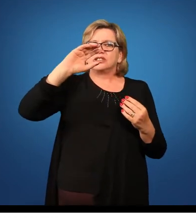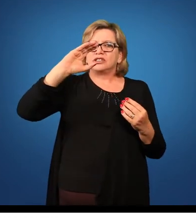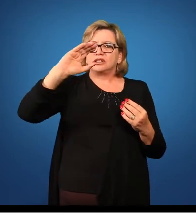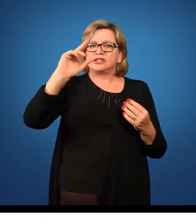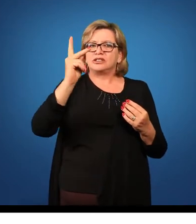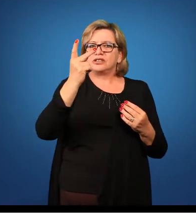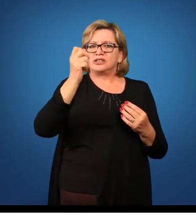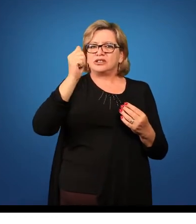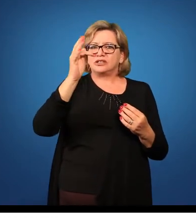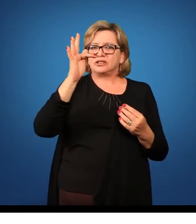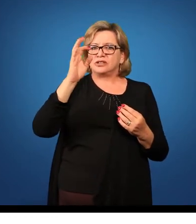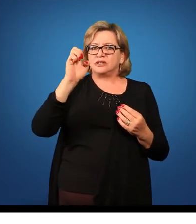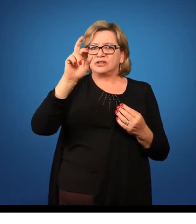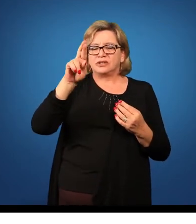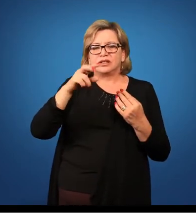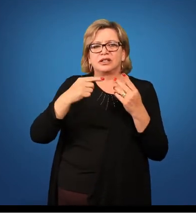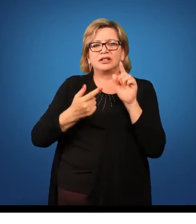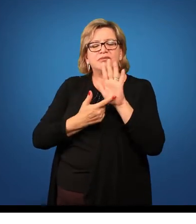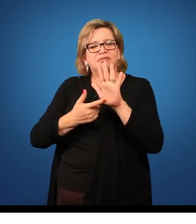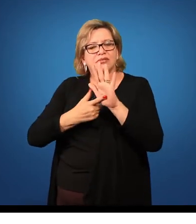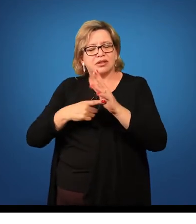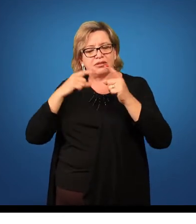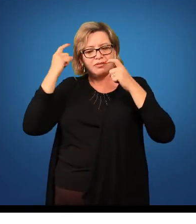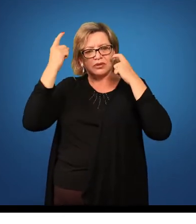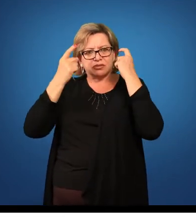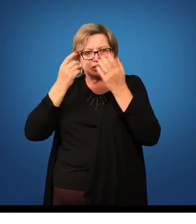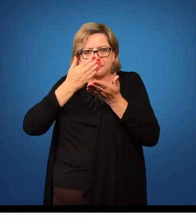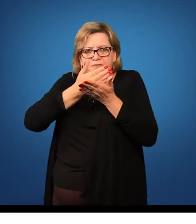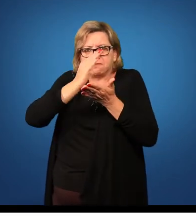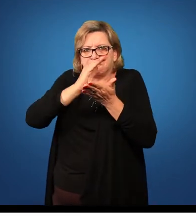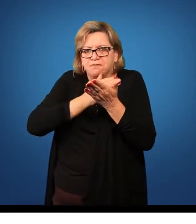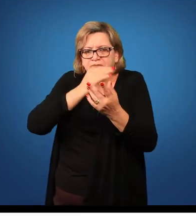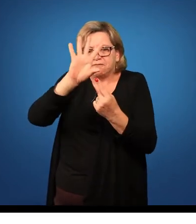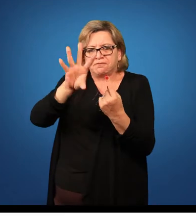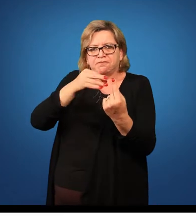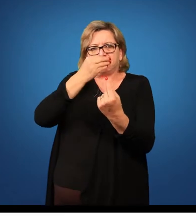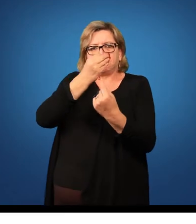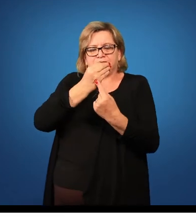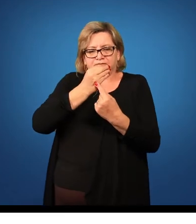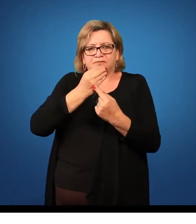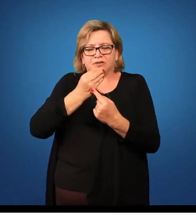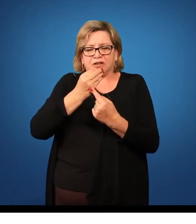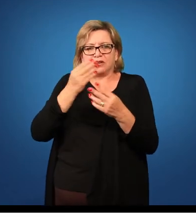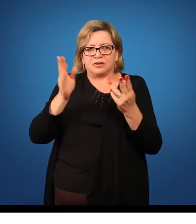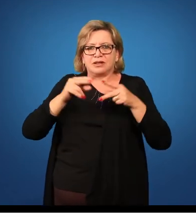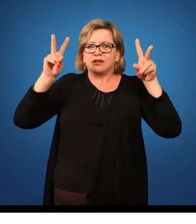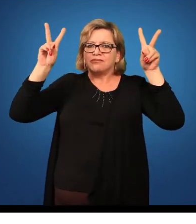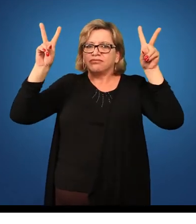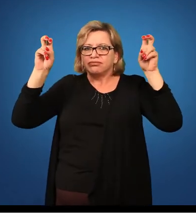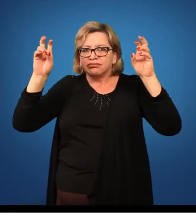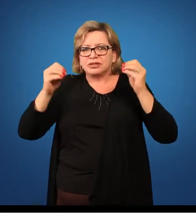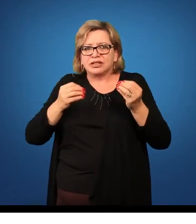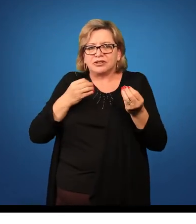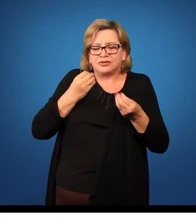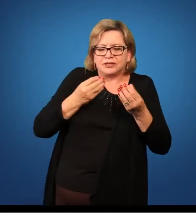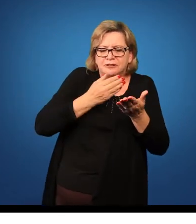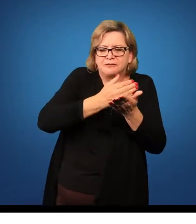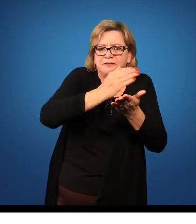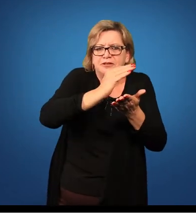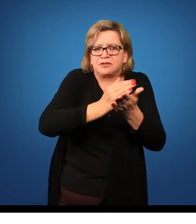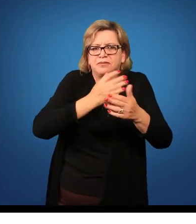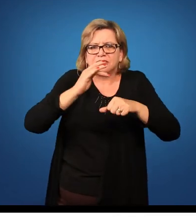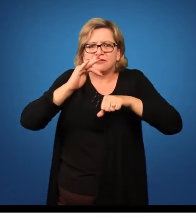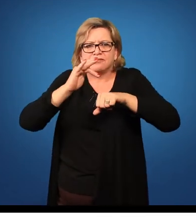traz essa preocupação com a fragmentação da arte. Então, uma total e prolongada separação dos sentidos